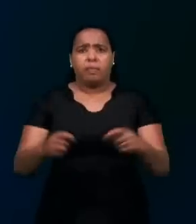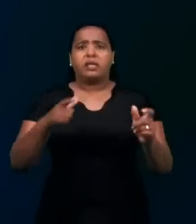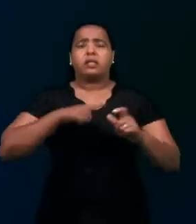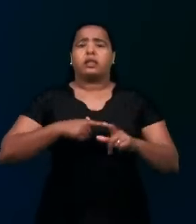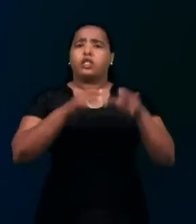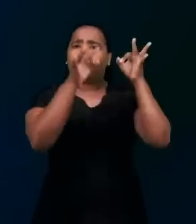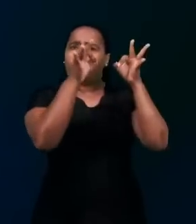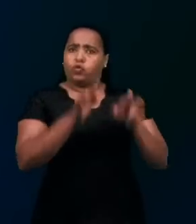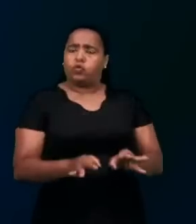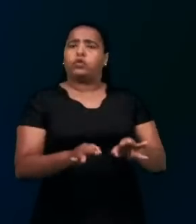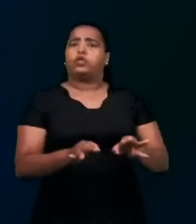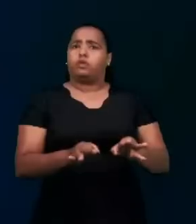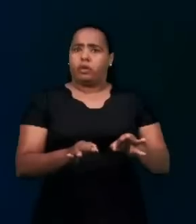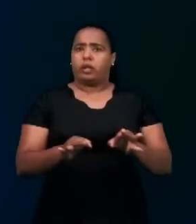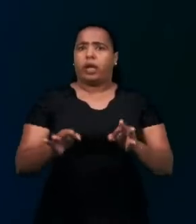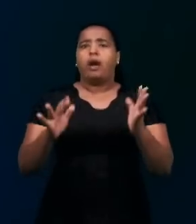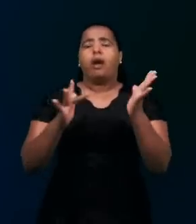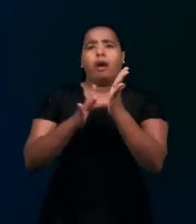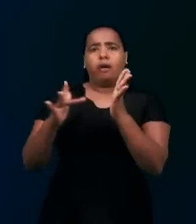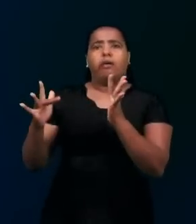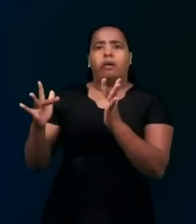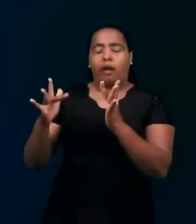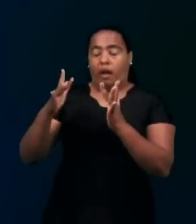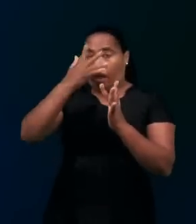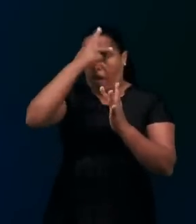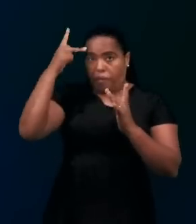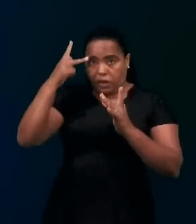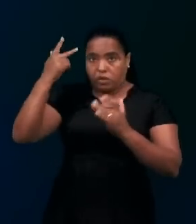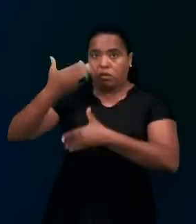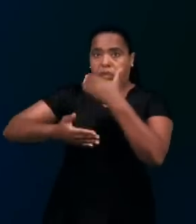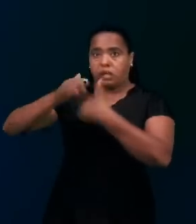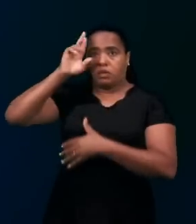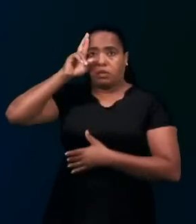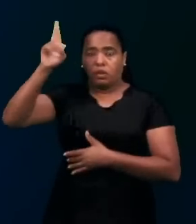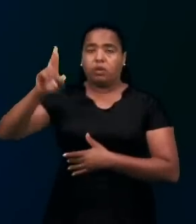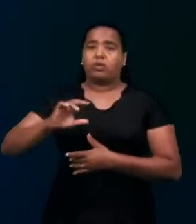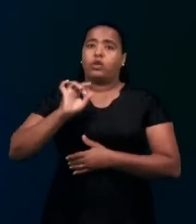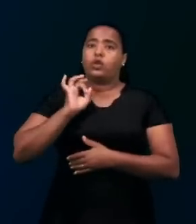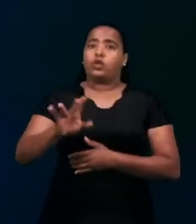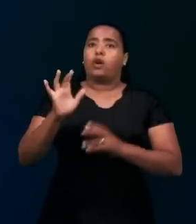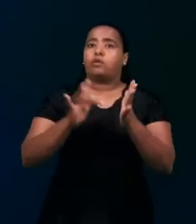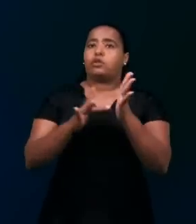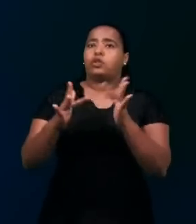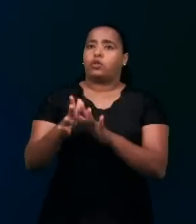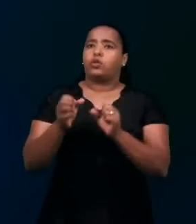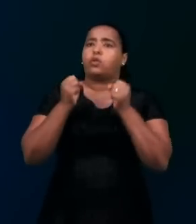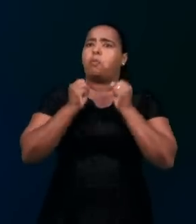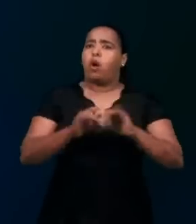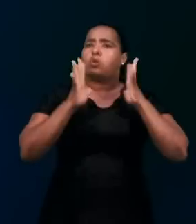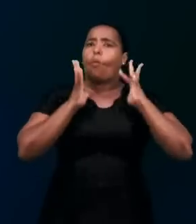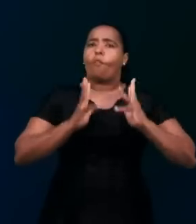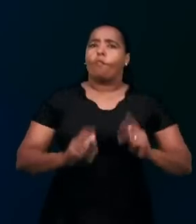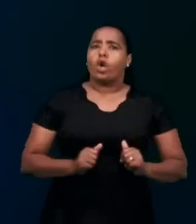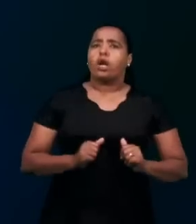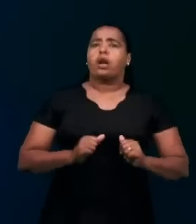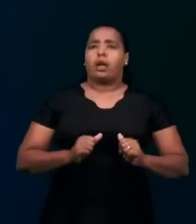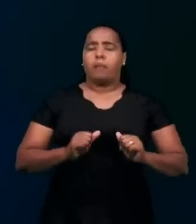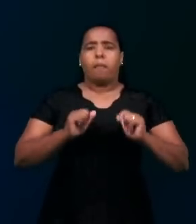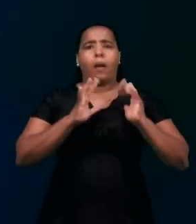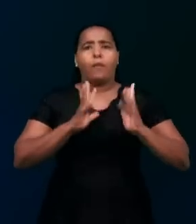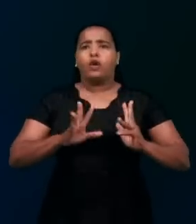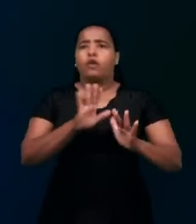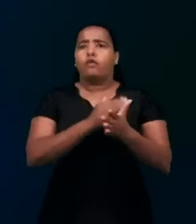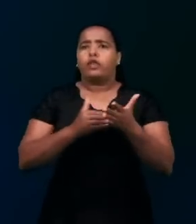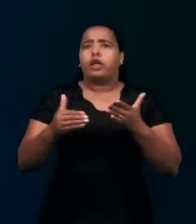Só em Jesus há poder para limpar toda a impureza e injustiça humana, conforme 1 João 1, 9,